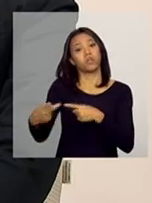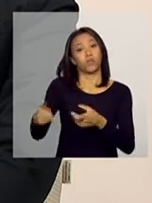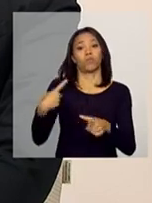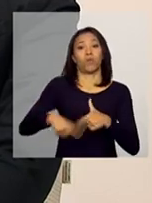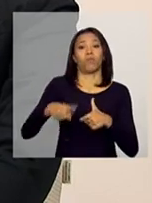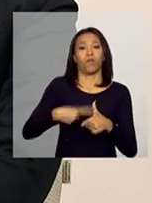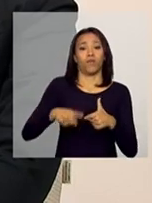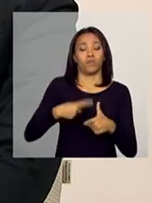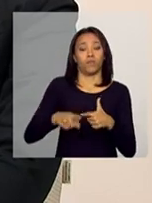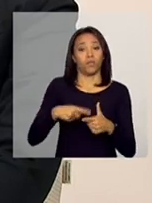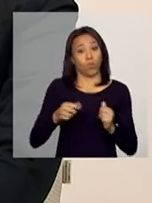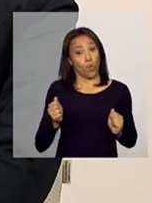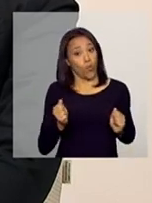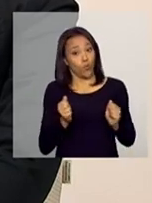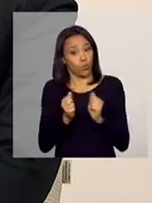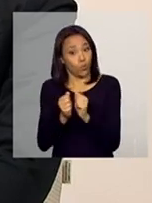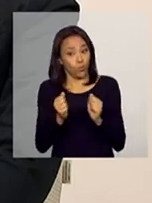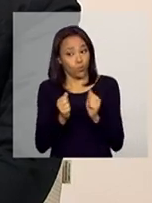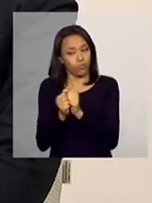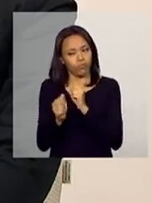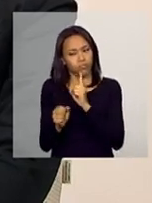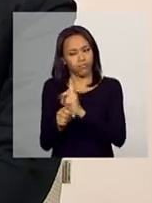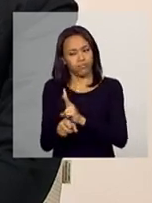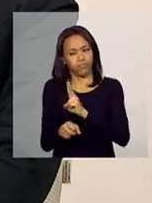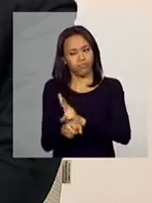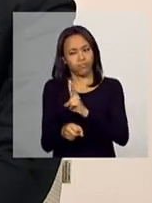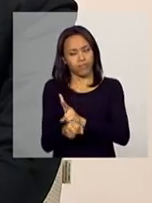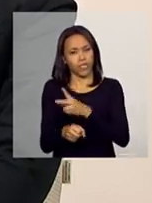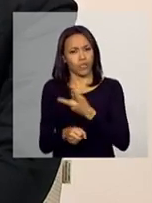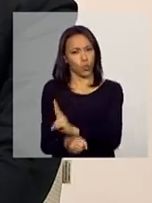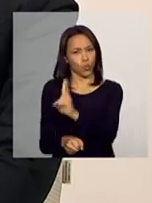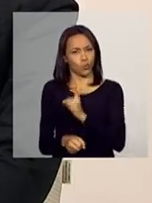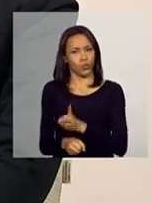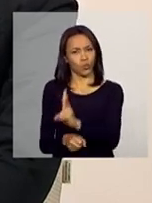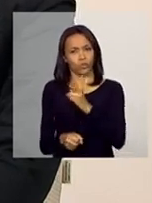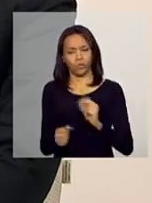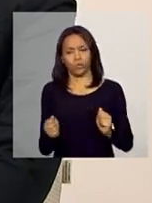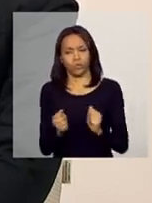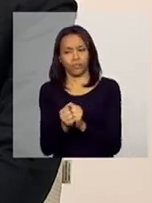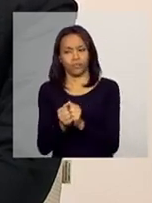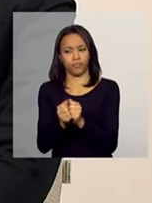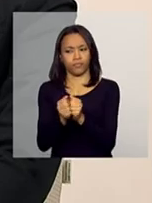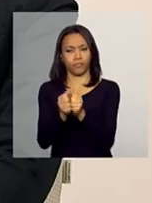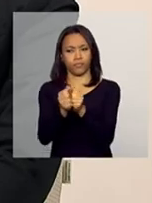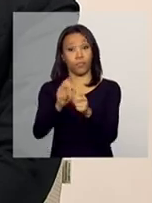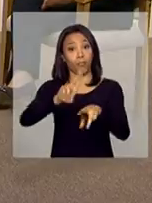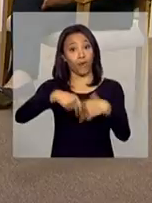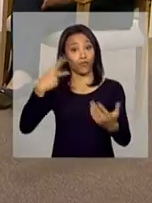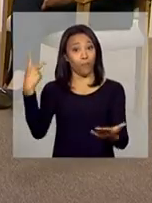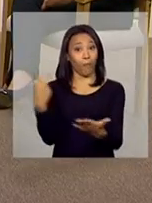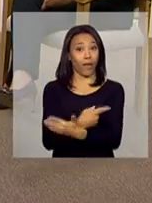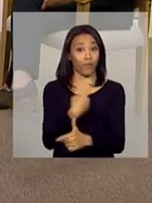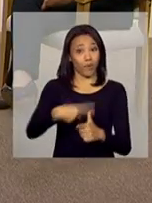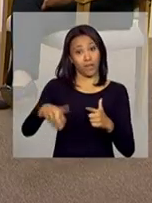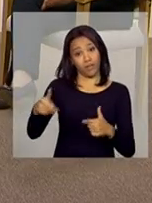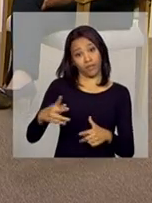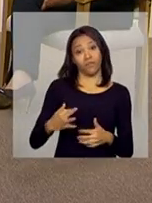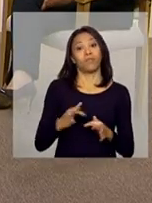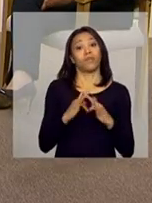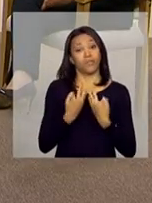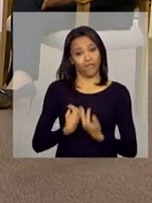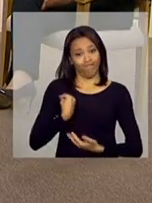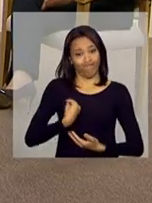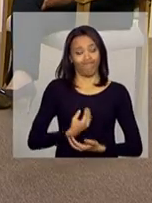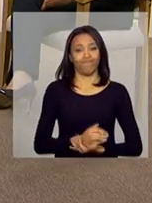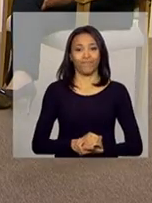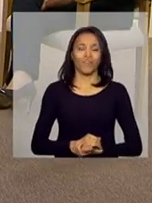E o acompanhamento já diz que esse olhar precisa ser mais contínuo, mais presente, em função daquela vulnerabilidade que a família vivencia. Gente,